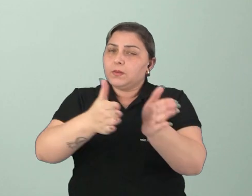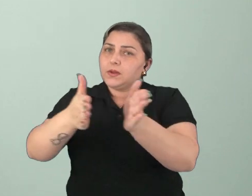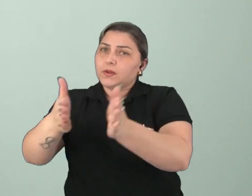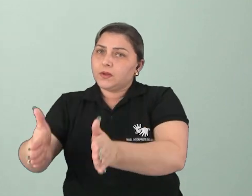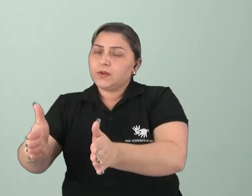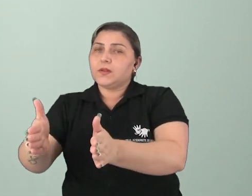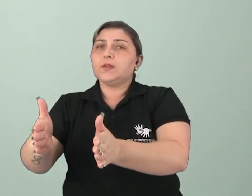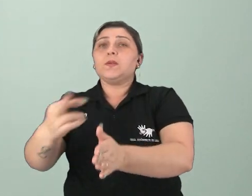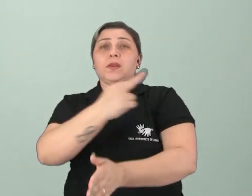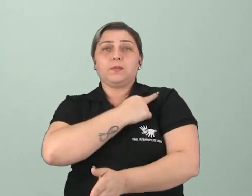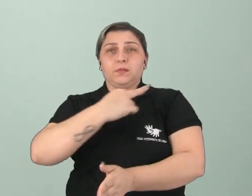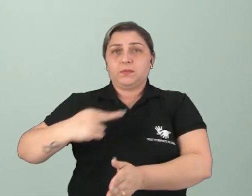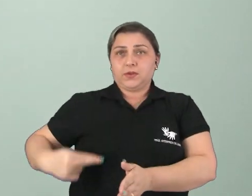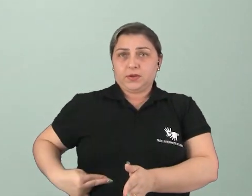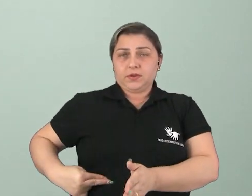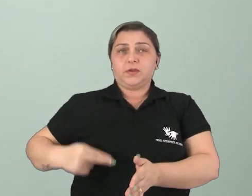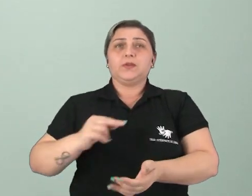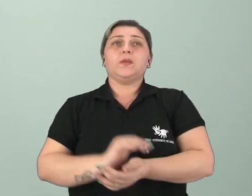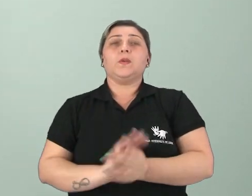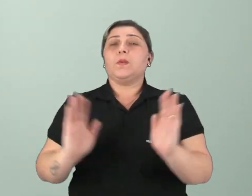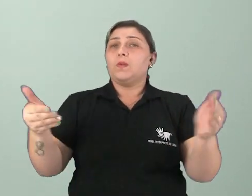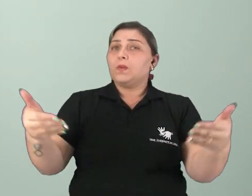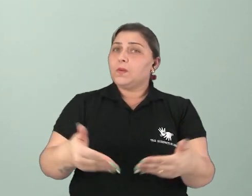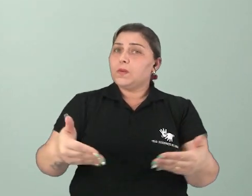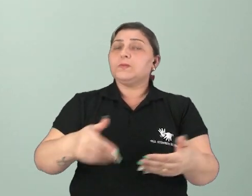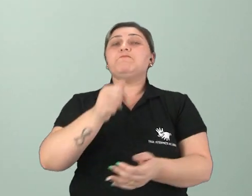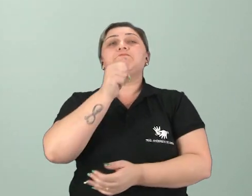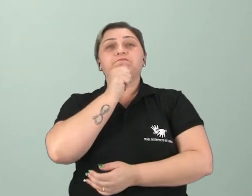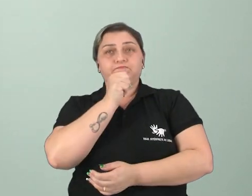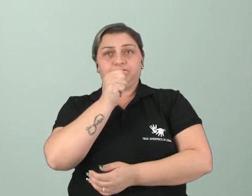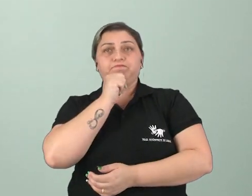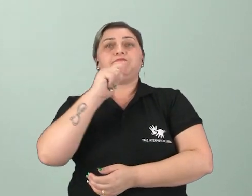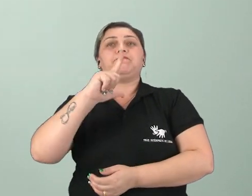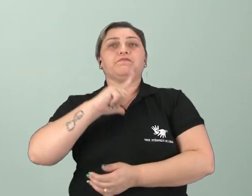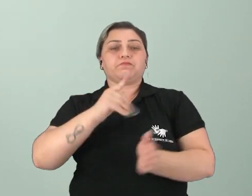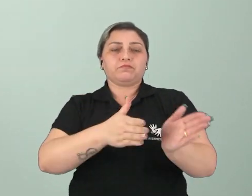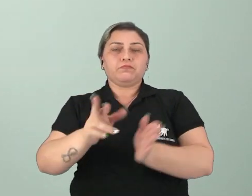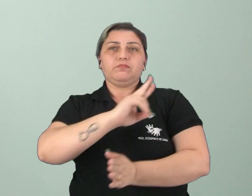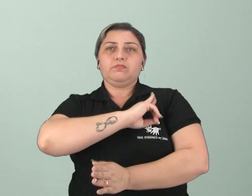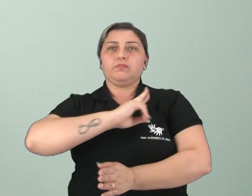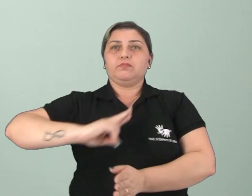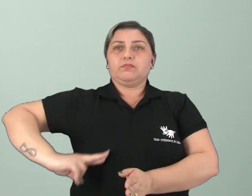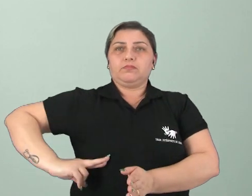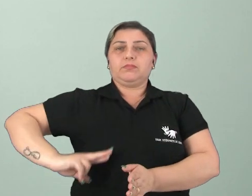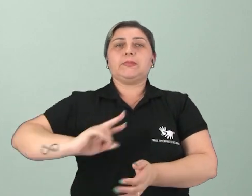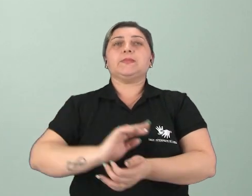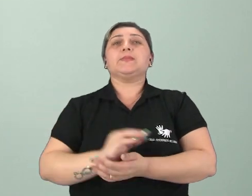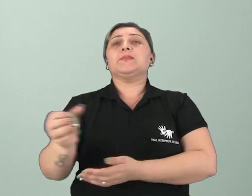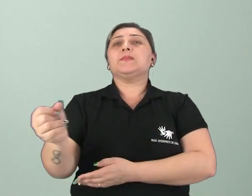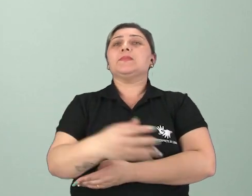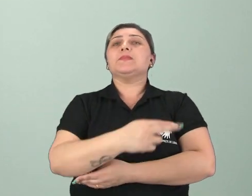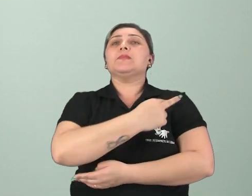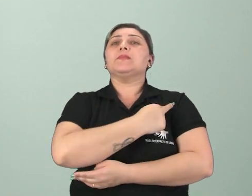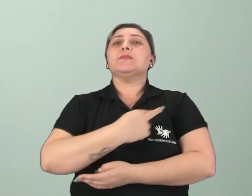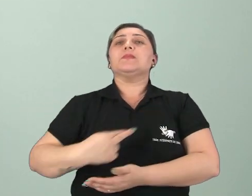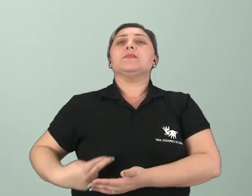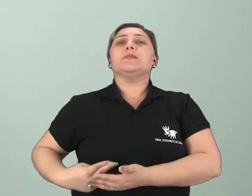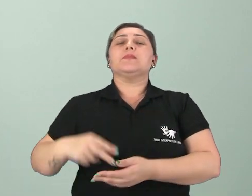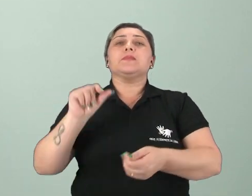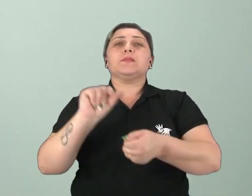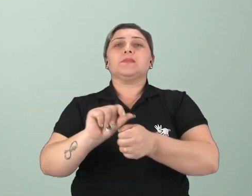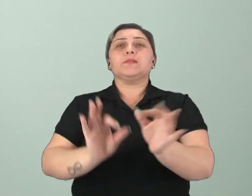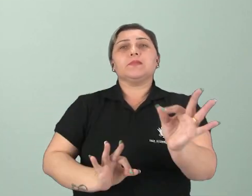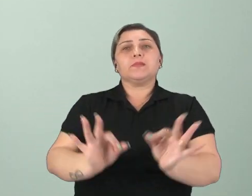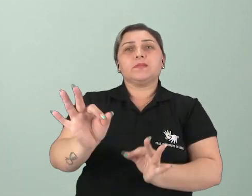republicano. Então, atualmente, a gente ainda está nesse período republicano, nessa nova república, que foi